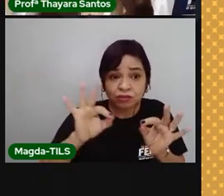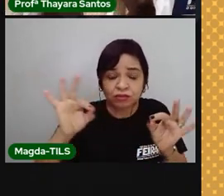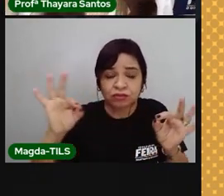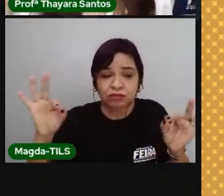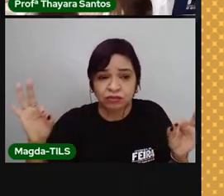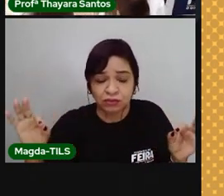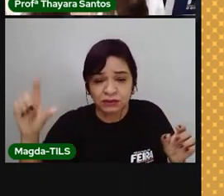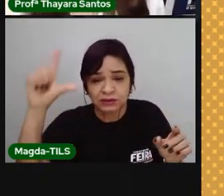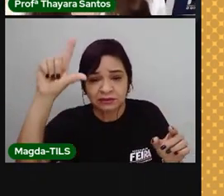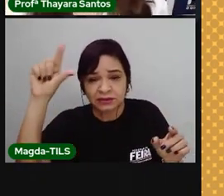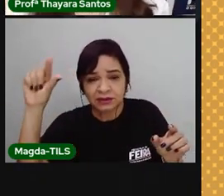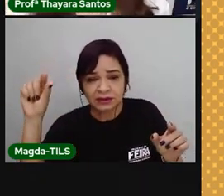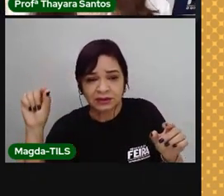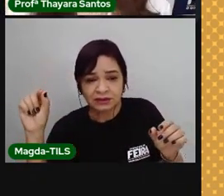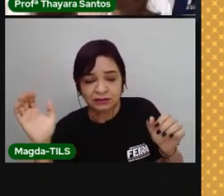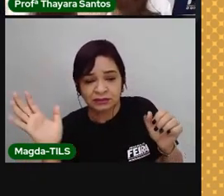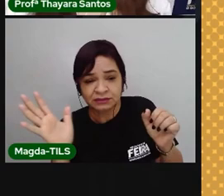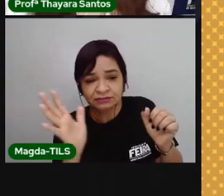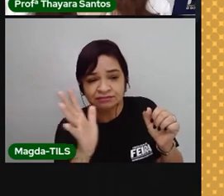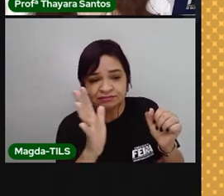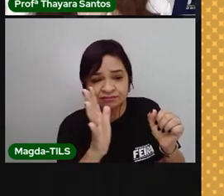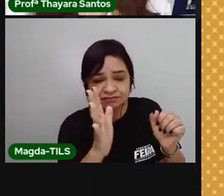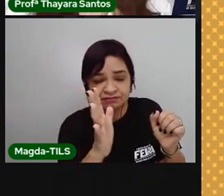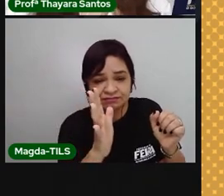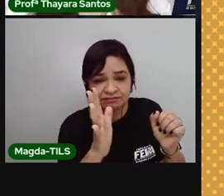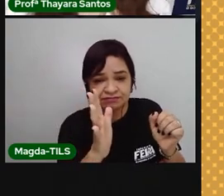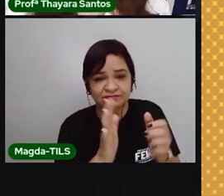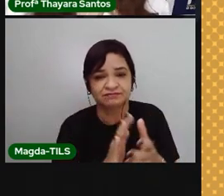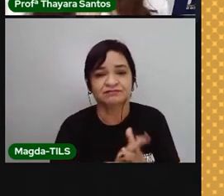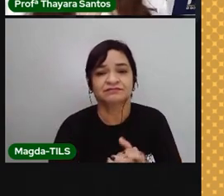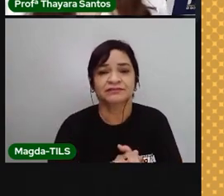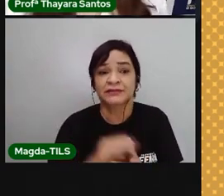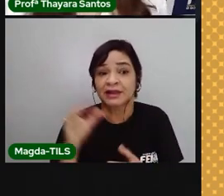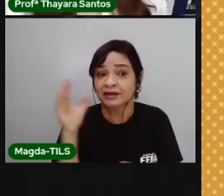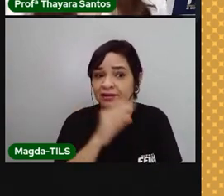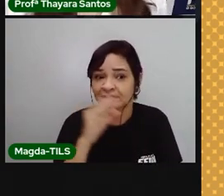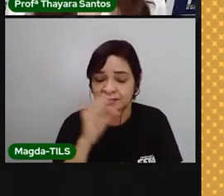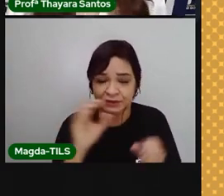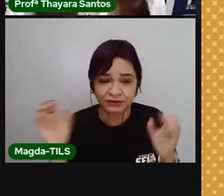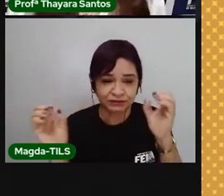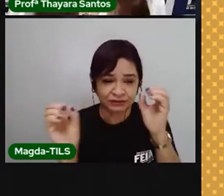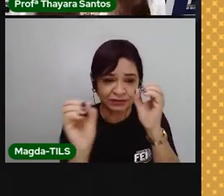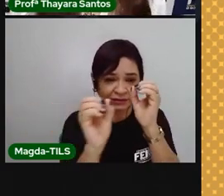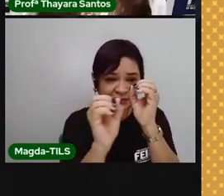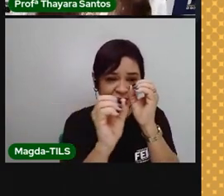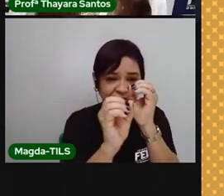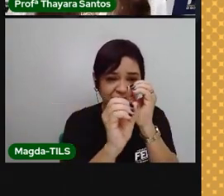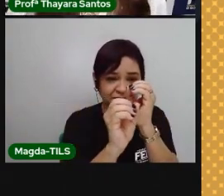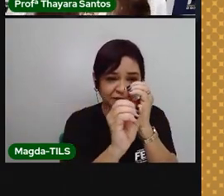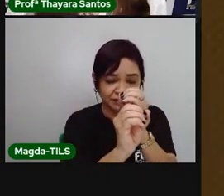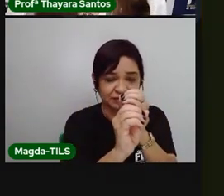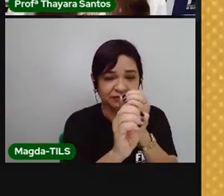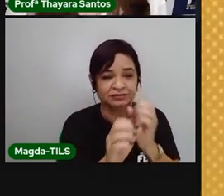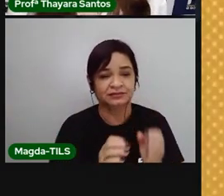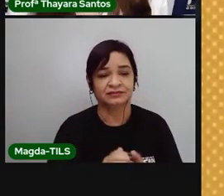consegue fazer essa sombra aí nele e durante esses segundos fica escuro aqui na Terra, mesmo sem luz de dia.